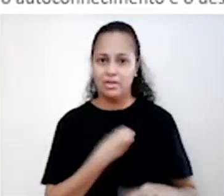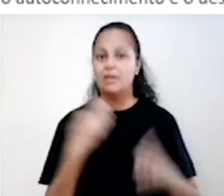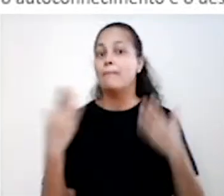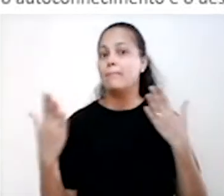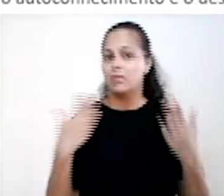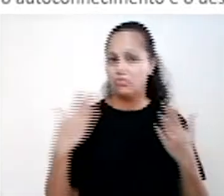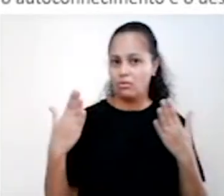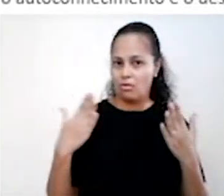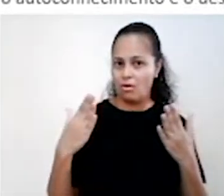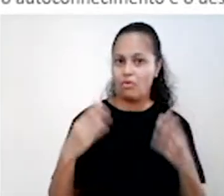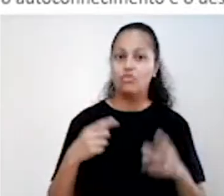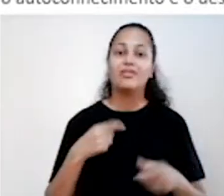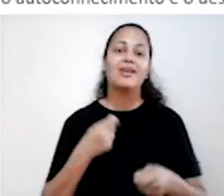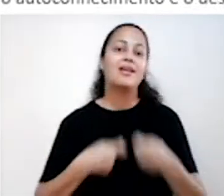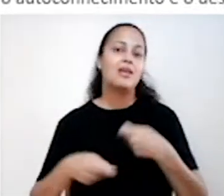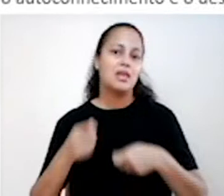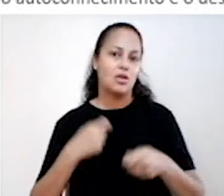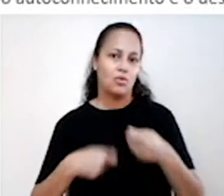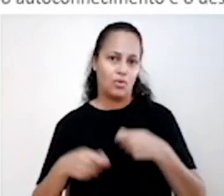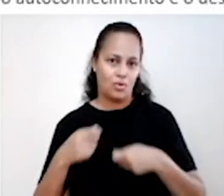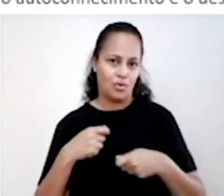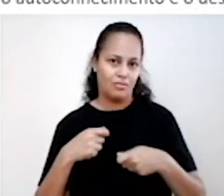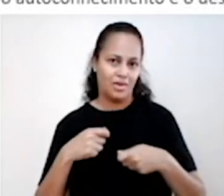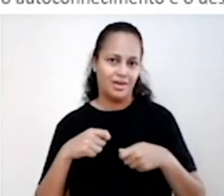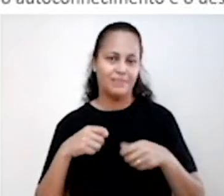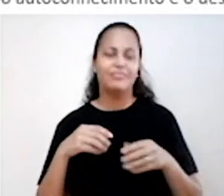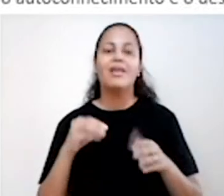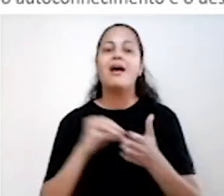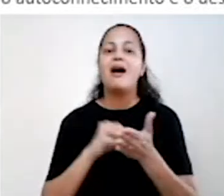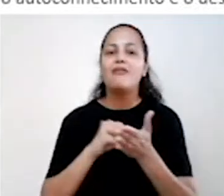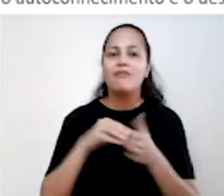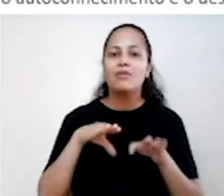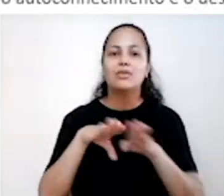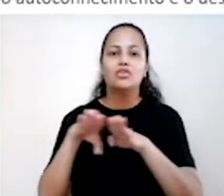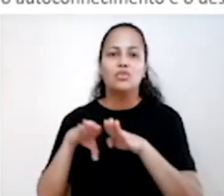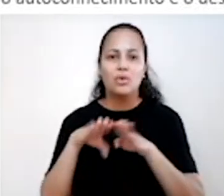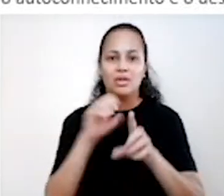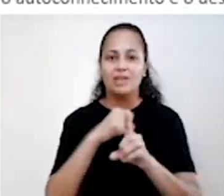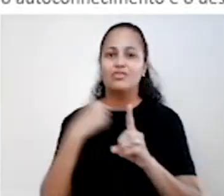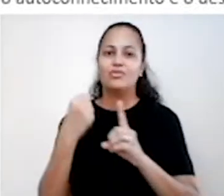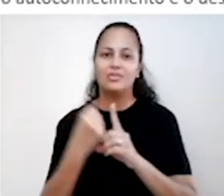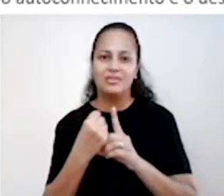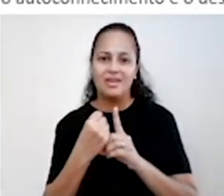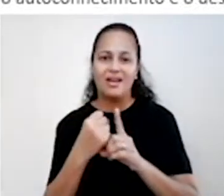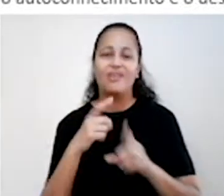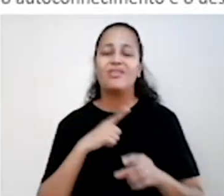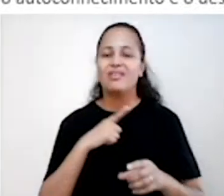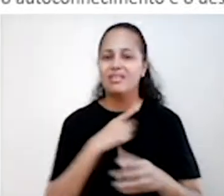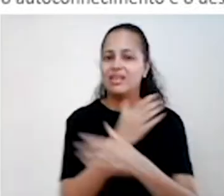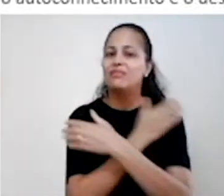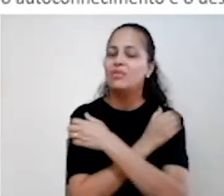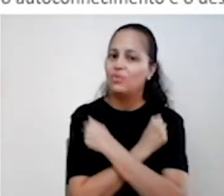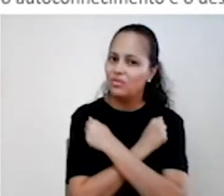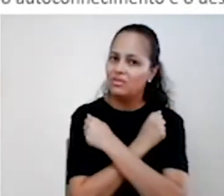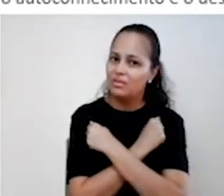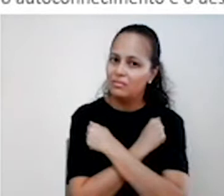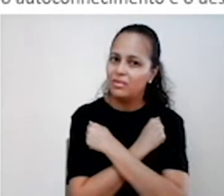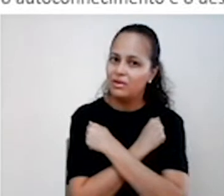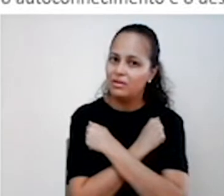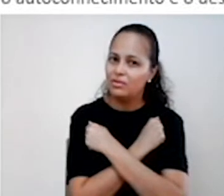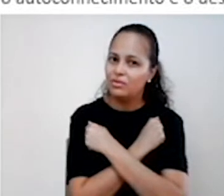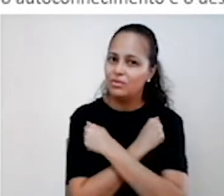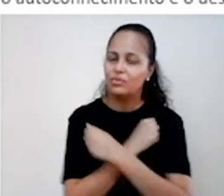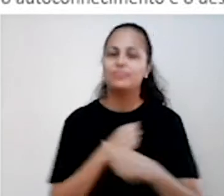econômica, pois a desigualdade social foi ainda mais acentuada, assim como o desemprego e as dificuldades financeiras,